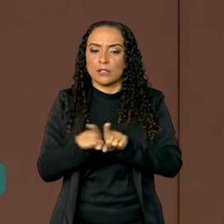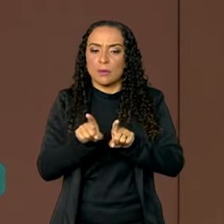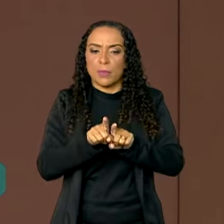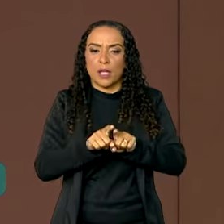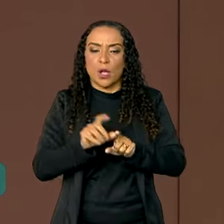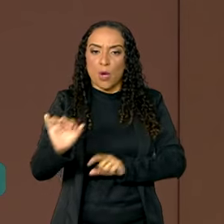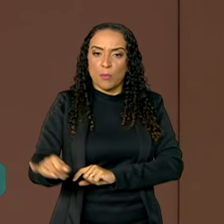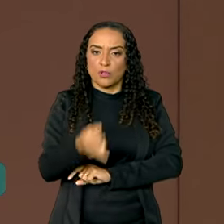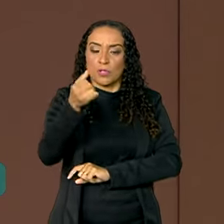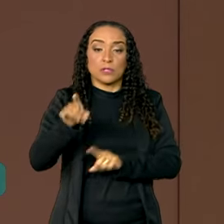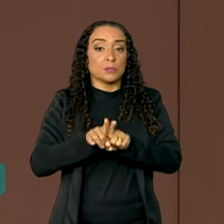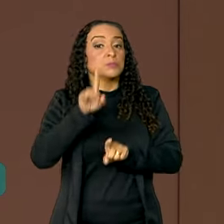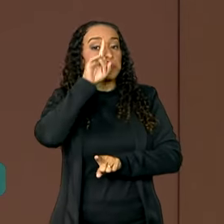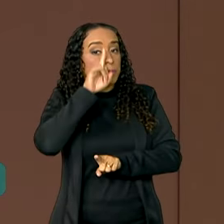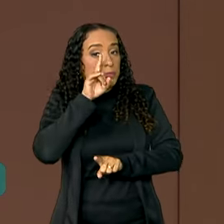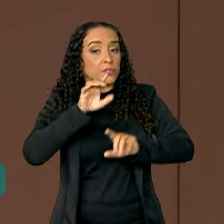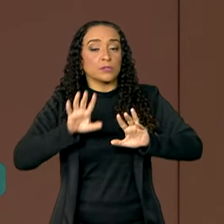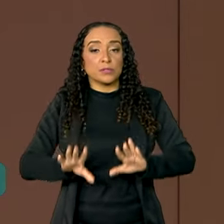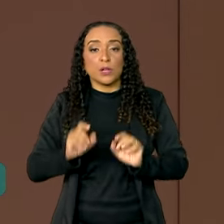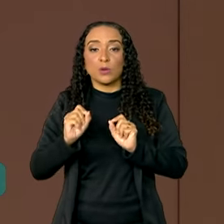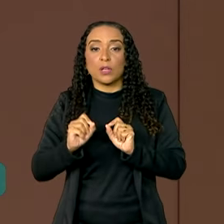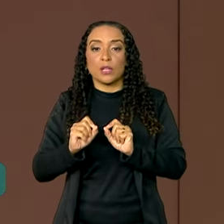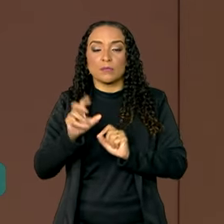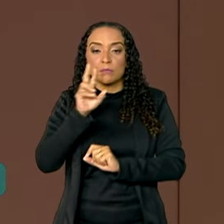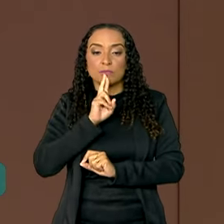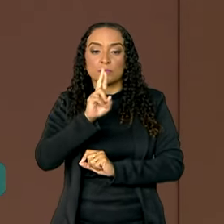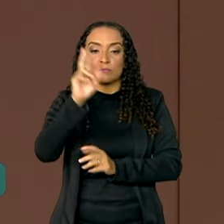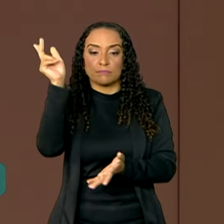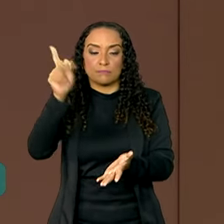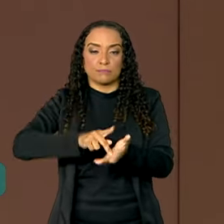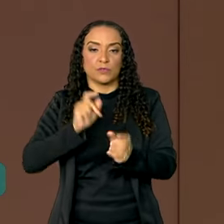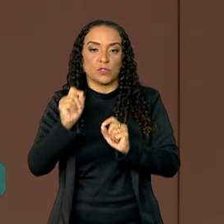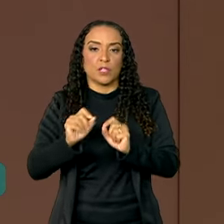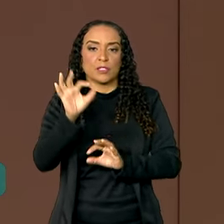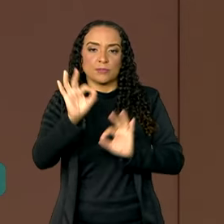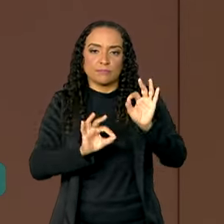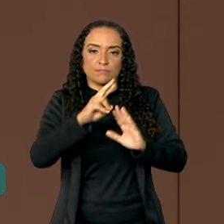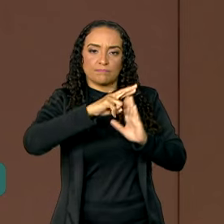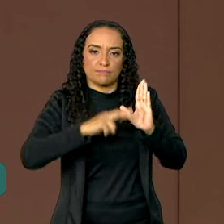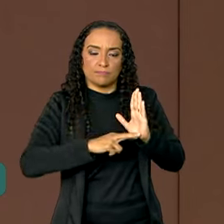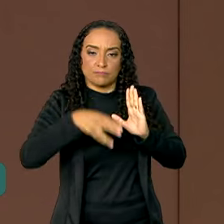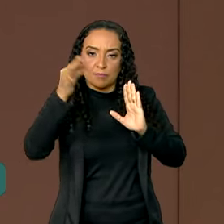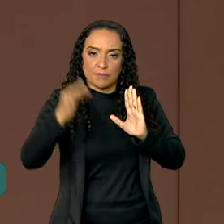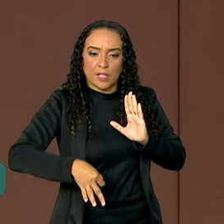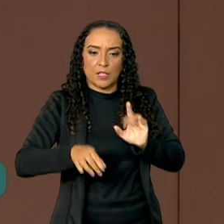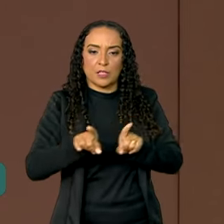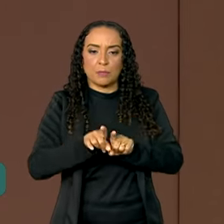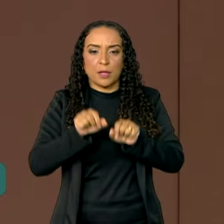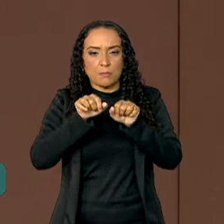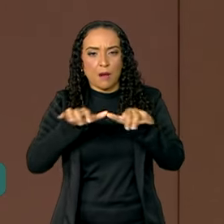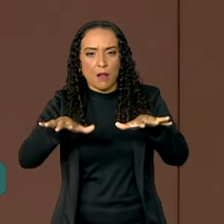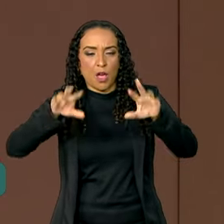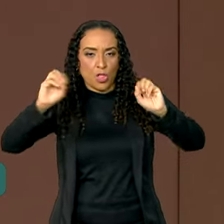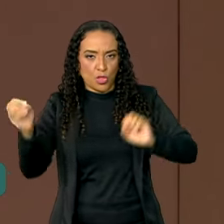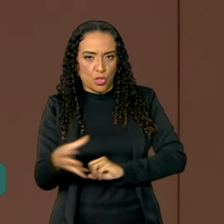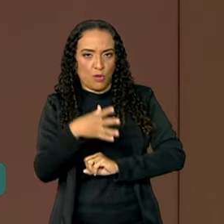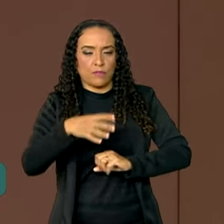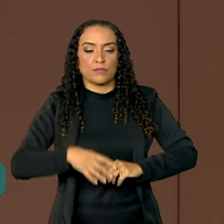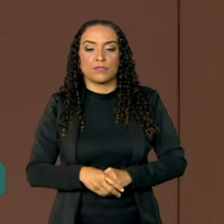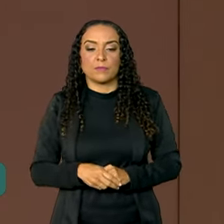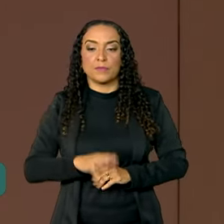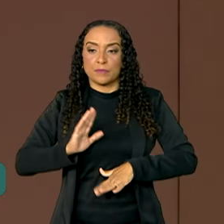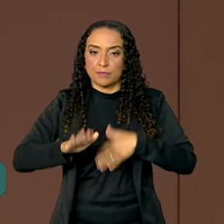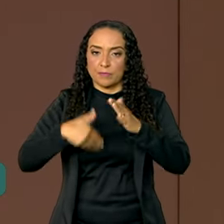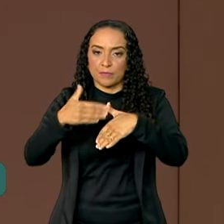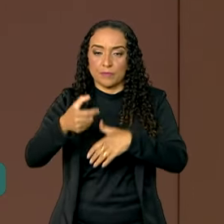oportunidades quanto riscos e que uma resposta eficaz requer regulações dinâmicas e uma abordagem inovadora. O